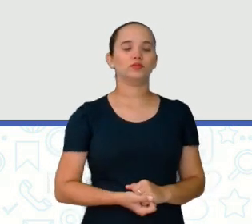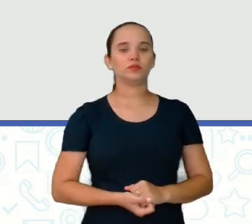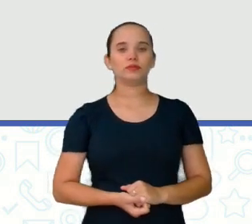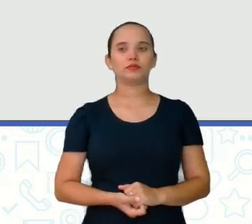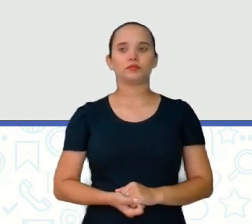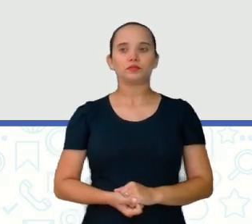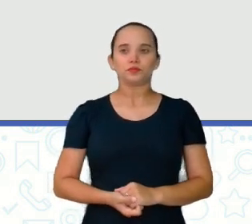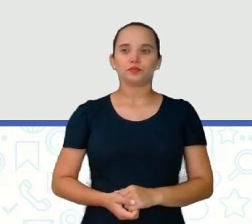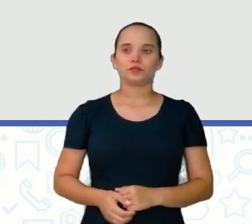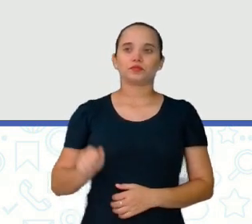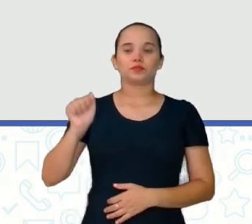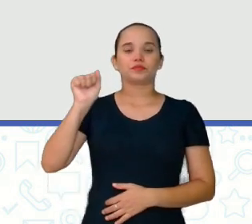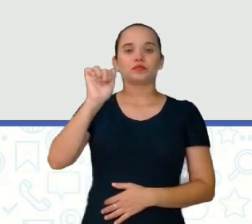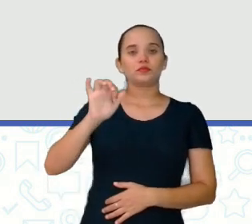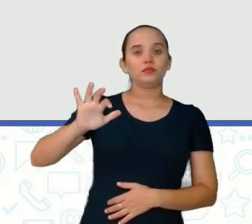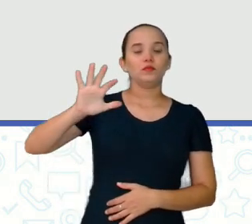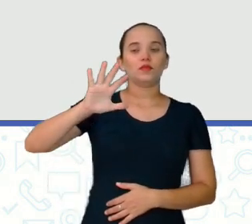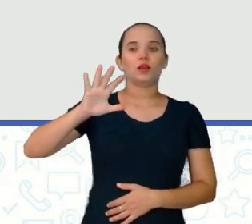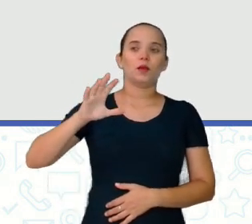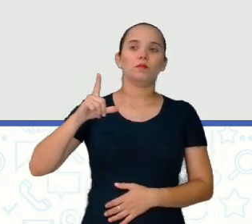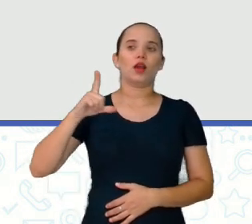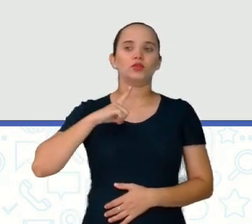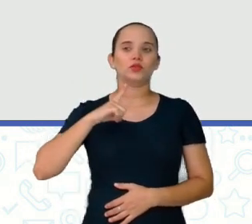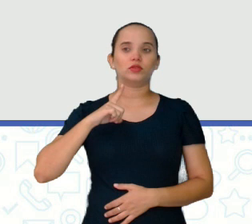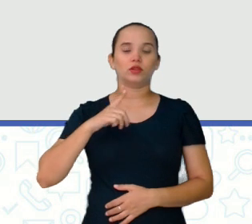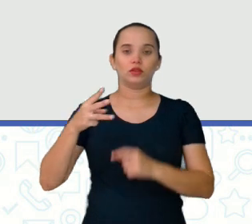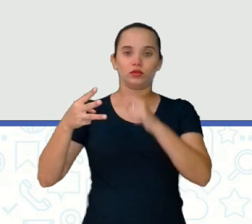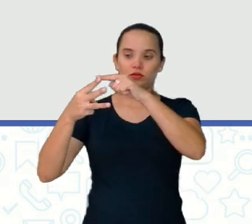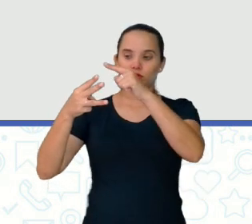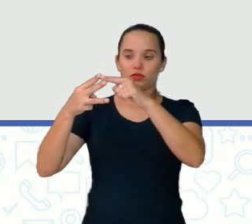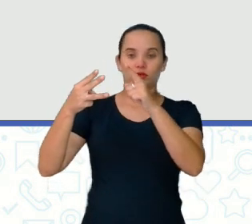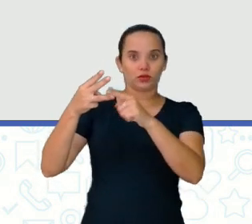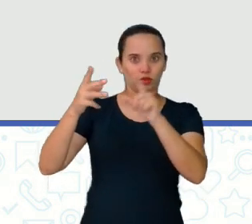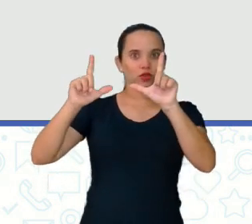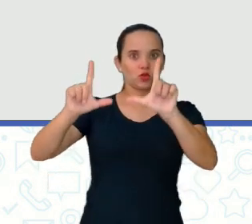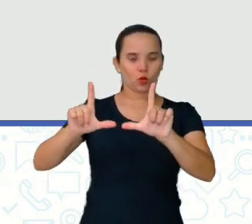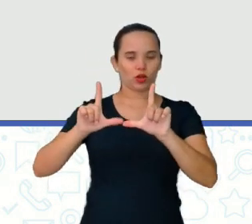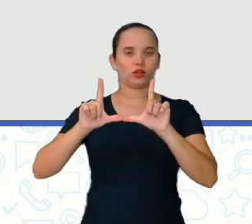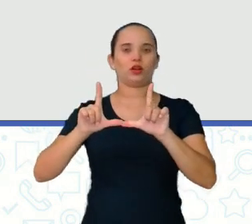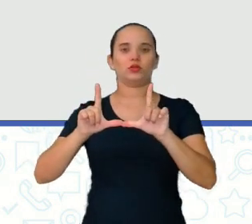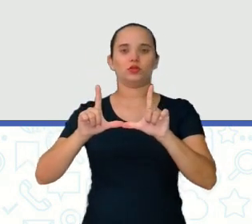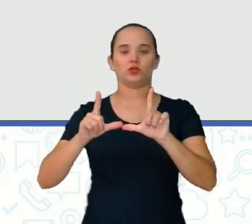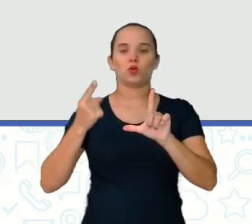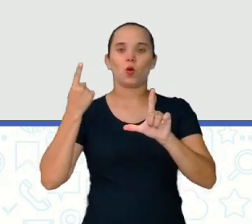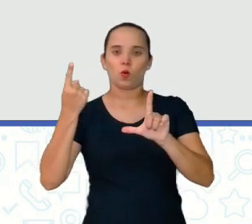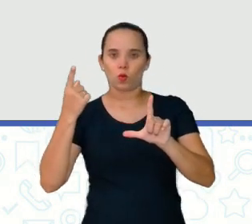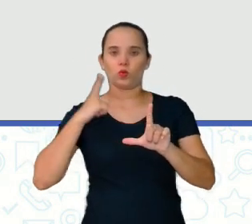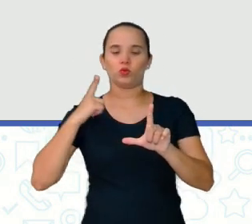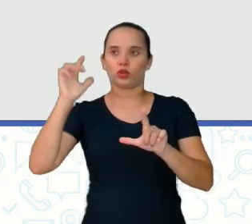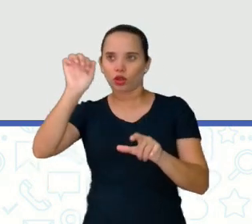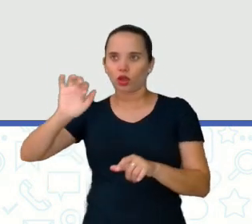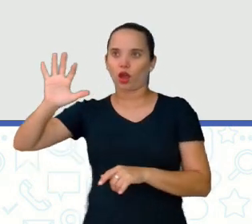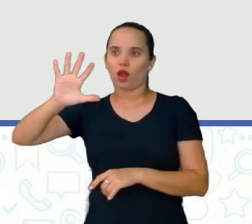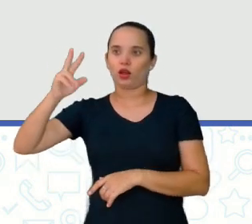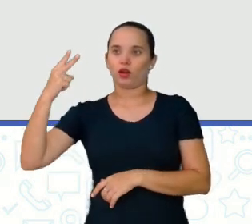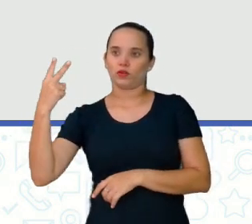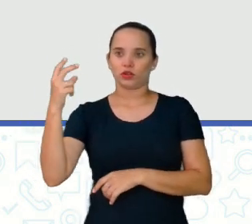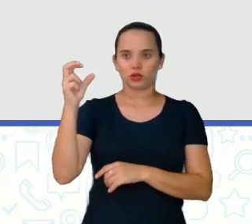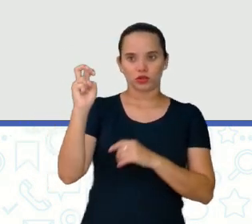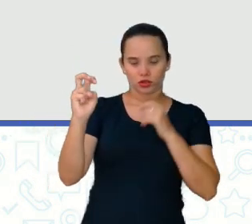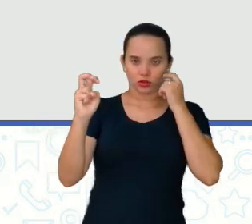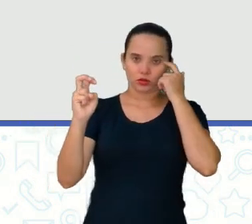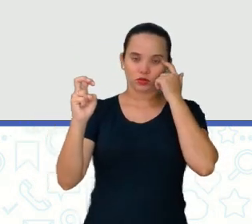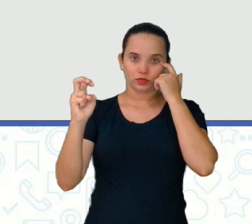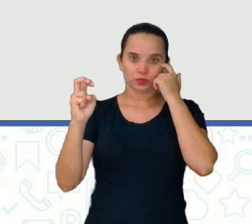A figura é formada por 3 quadrados. Um deles, a área 25. Já tem coisa diferente. A gente